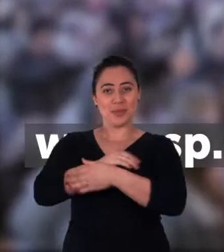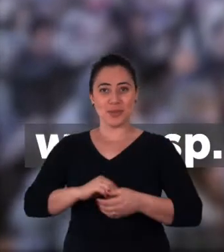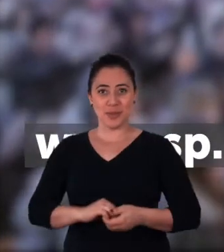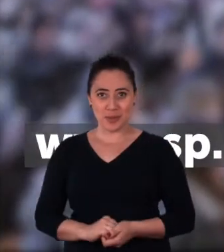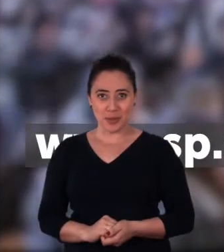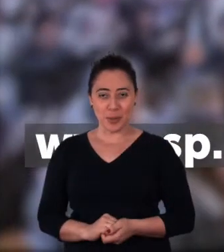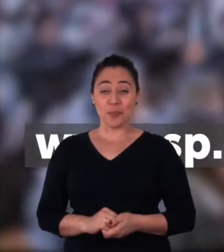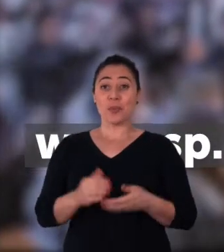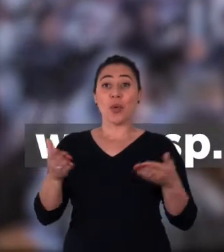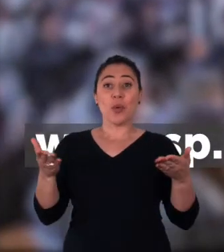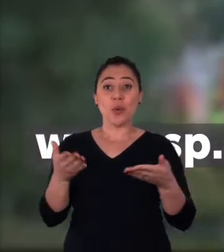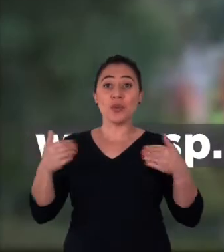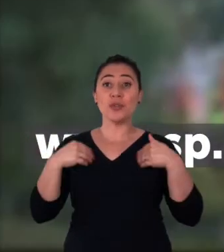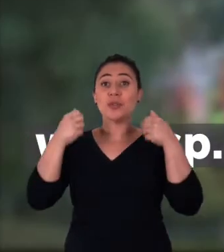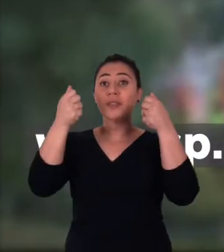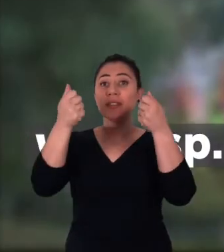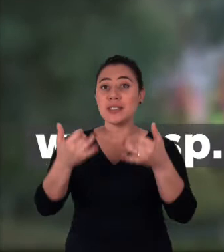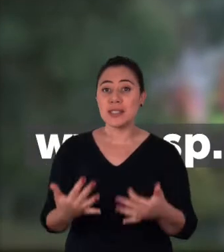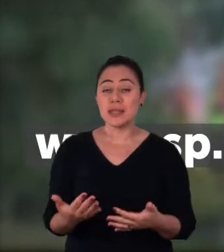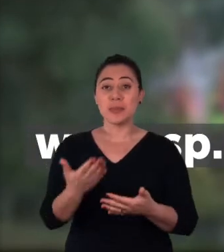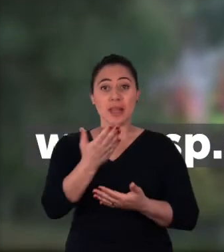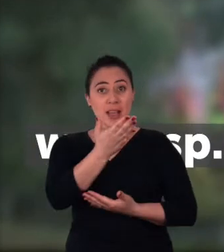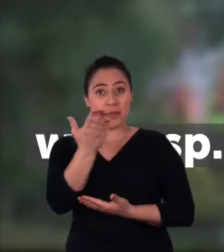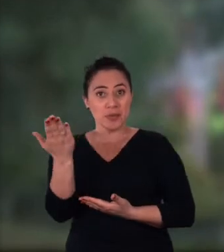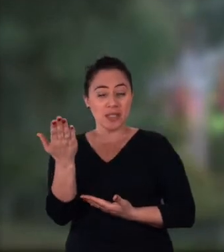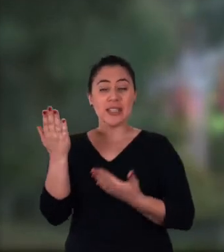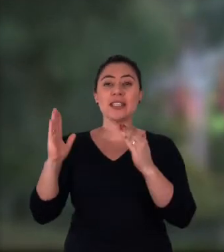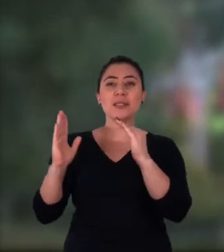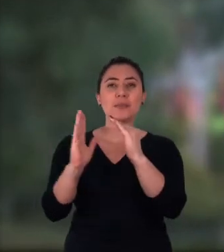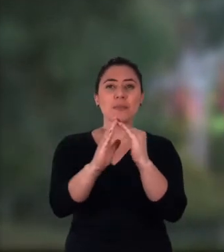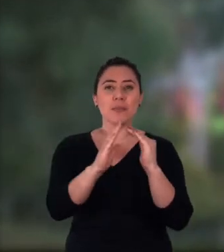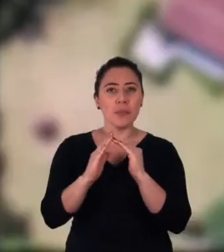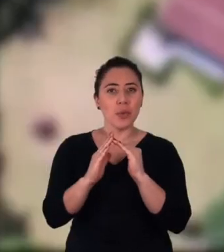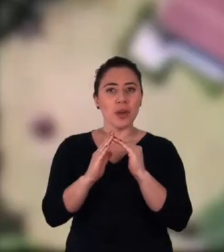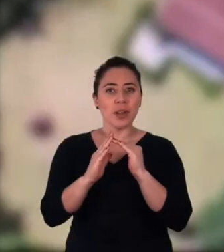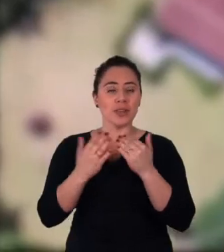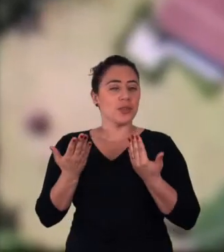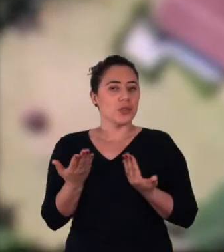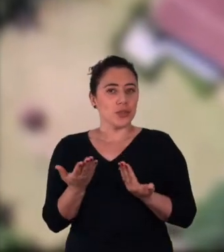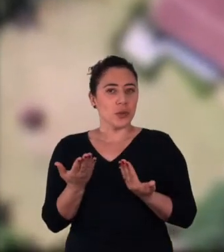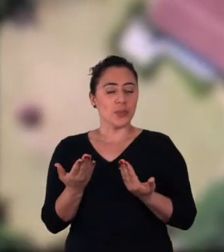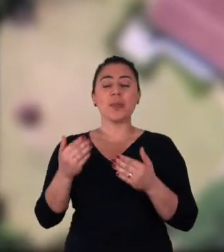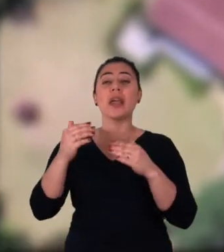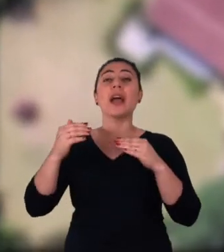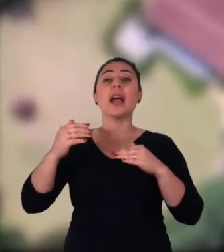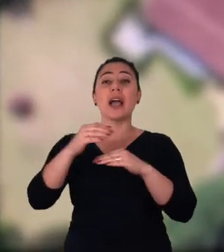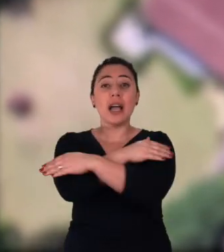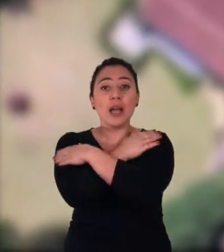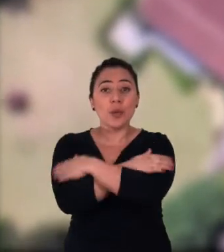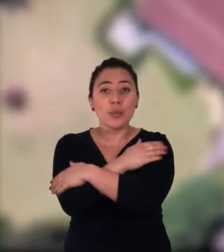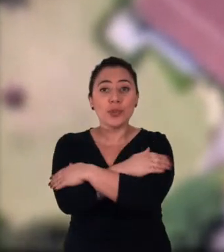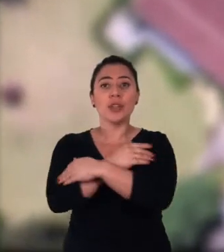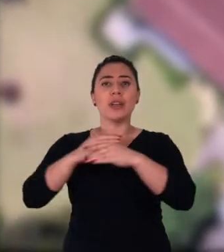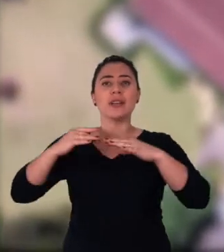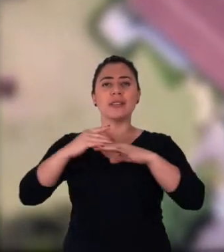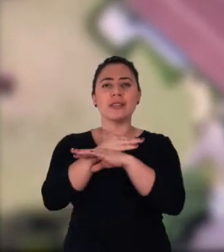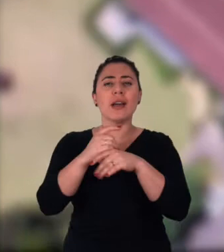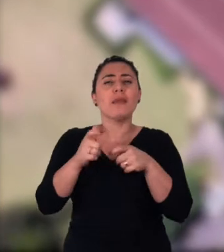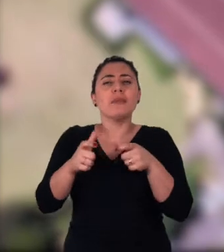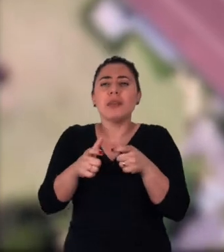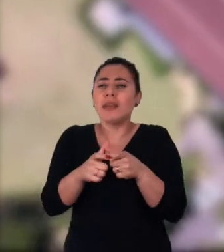do Jordão. E hoje eu vim aqui falar para vocês um pouco sobre moradia. Campos do Jordão é uma cidade